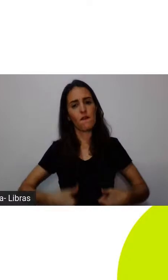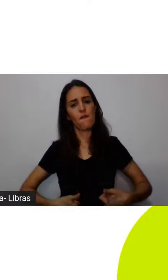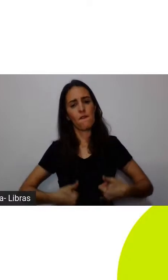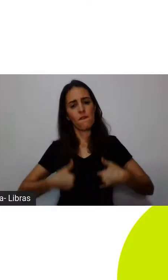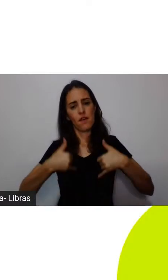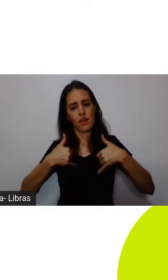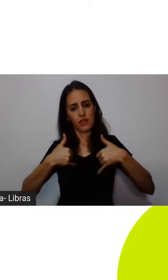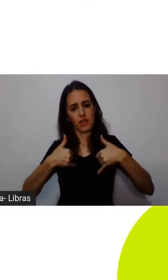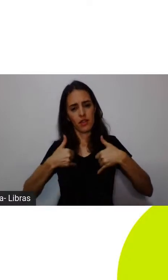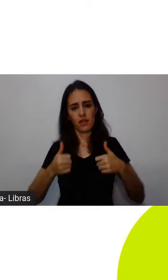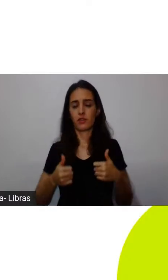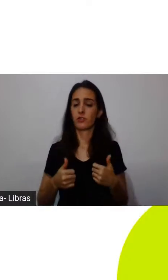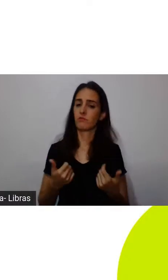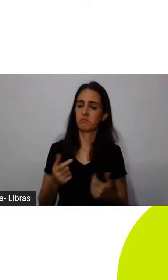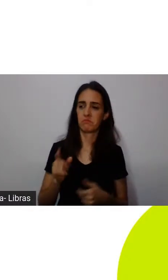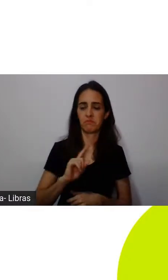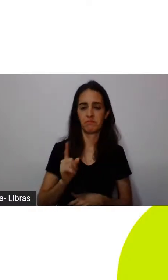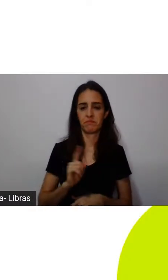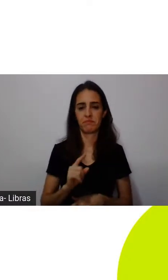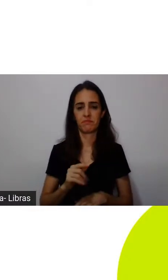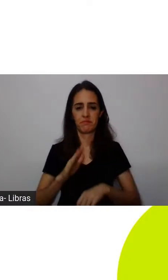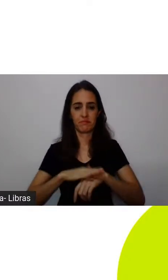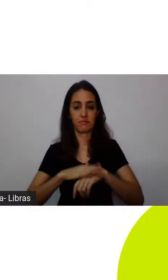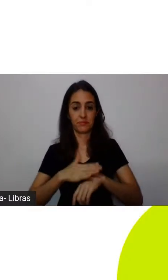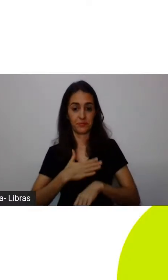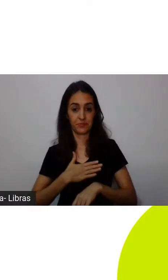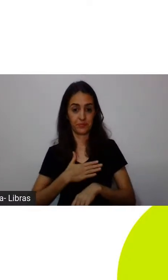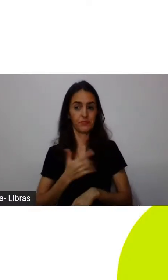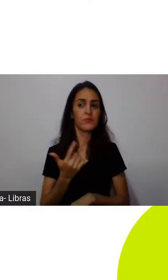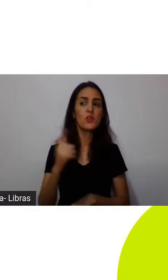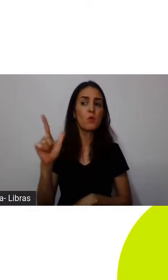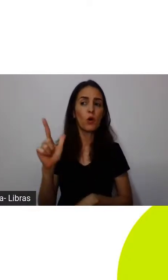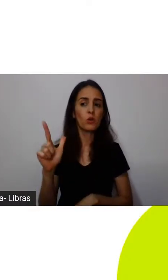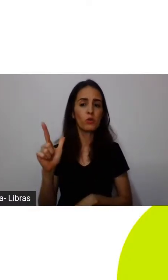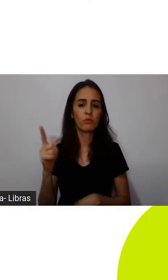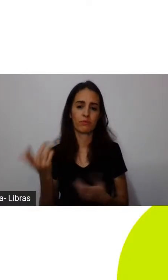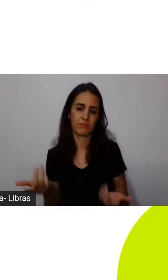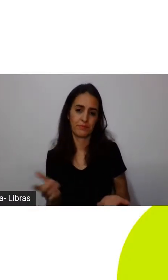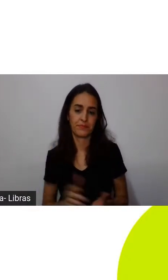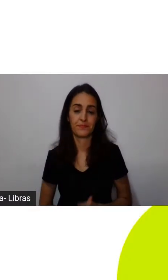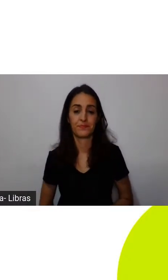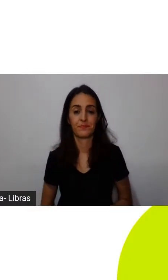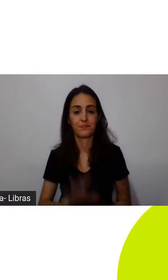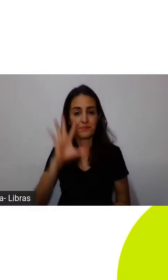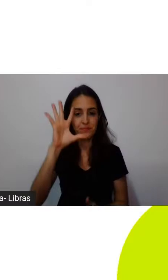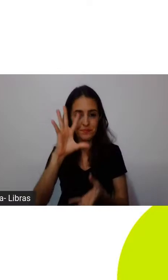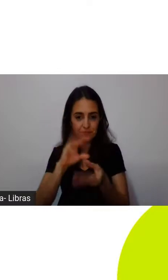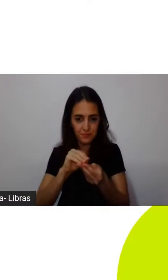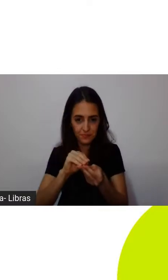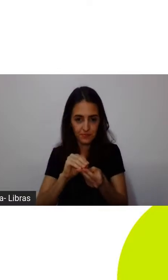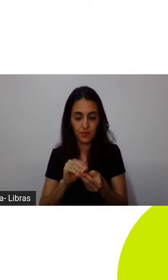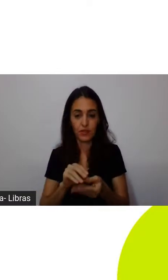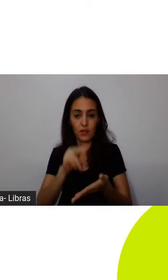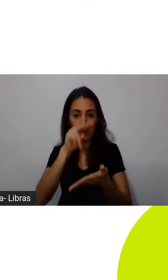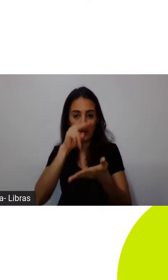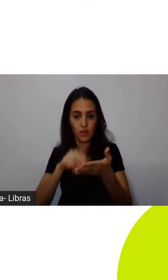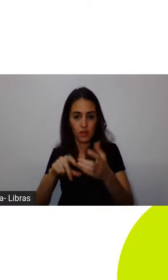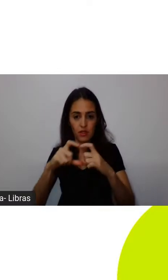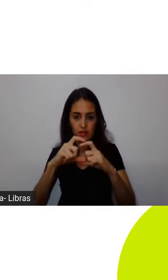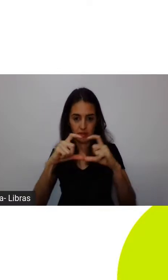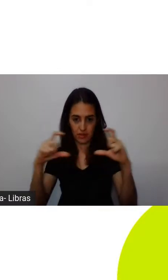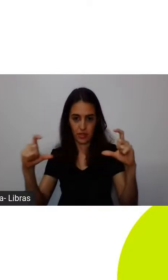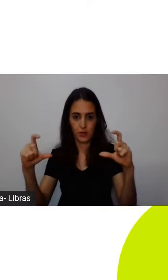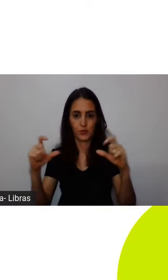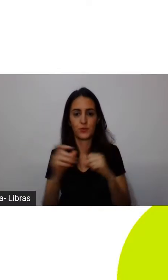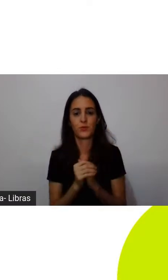dos outros e que não serve mais para a gente. Para concluir eu gostaria de ler um trecho de um sketch